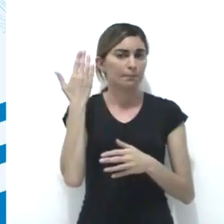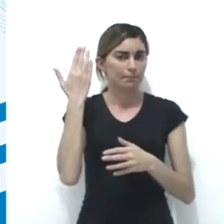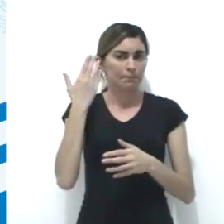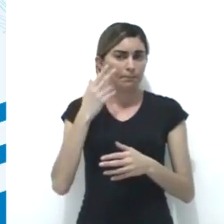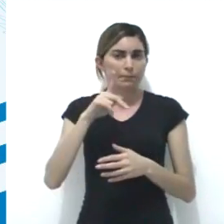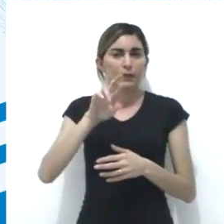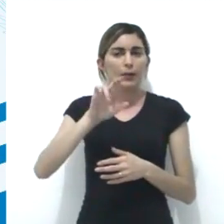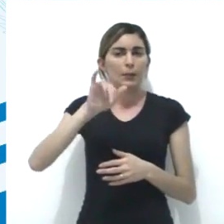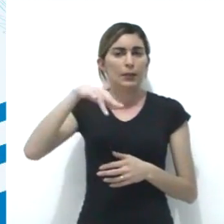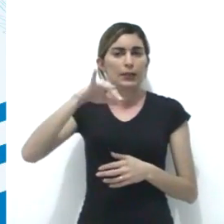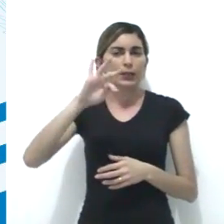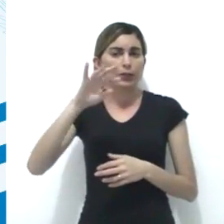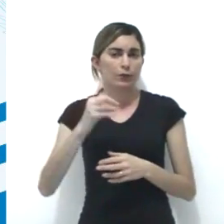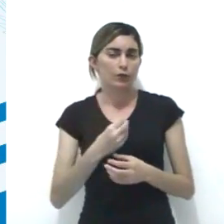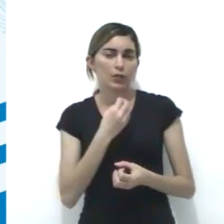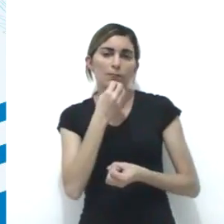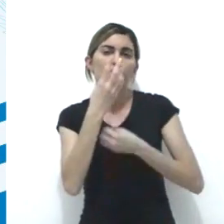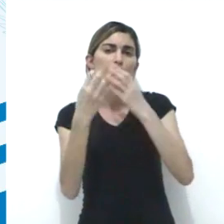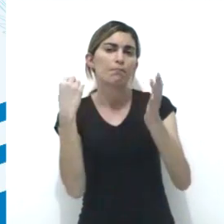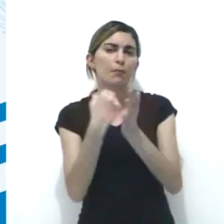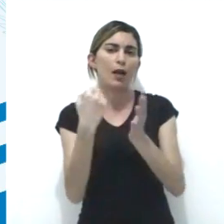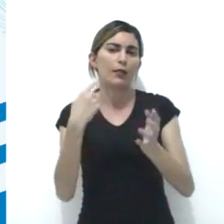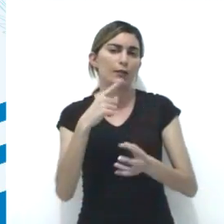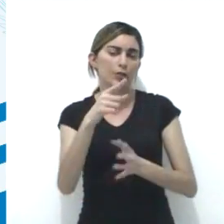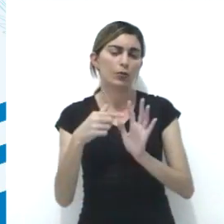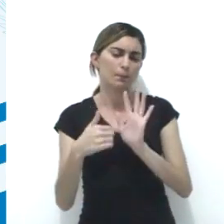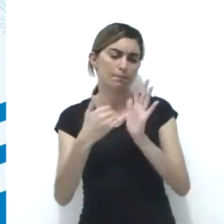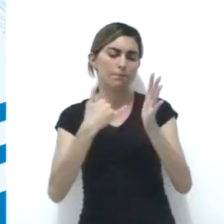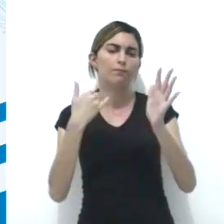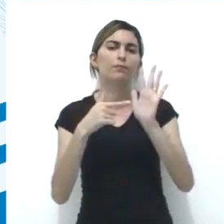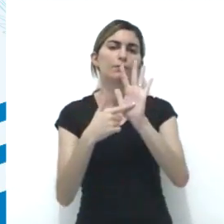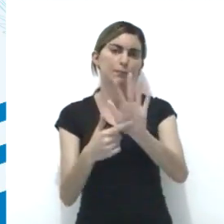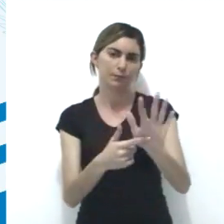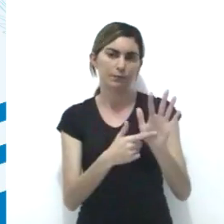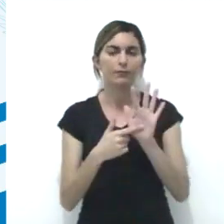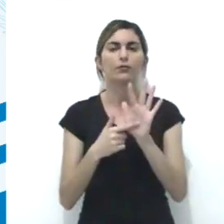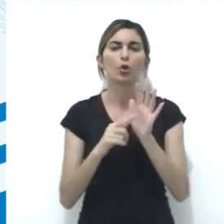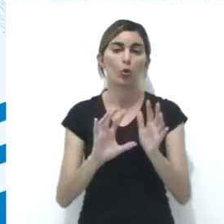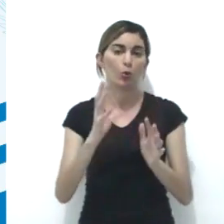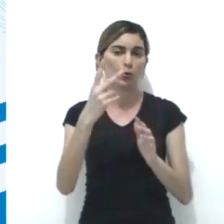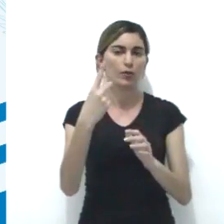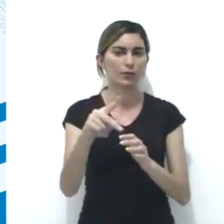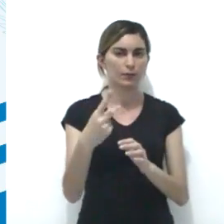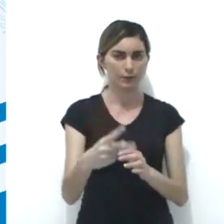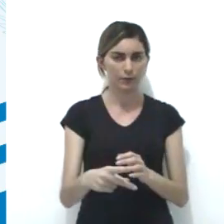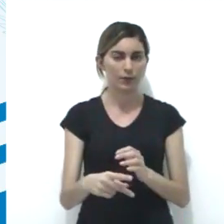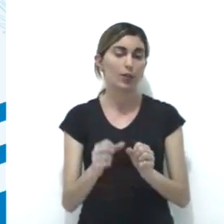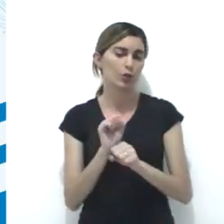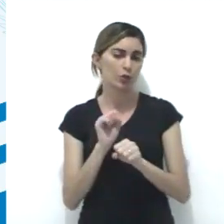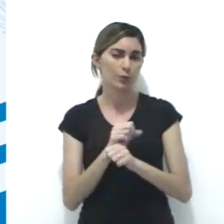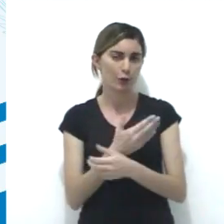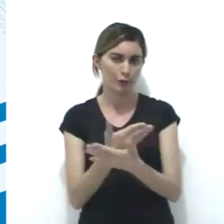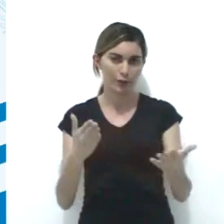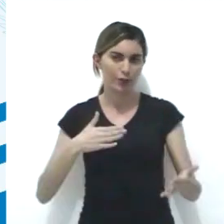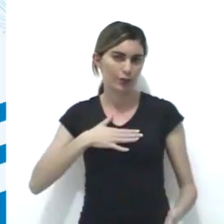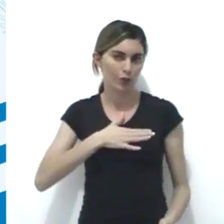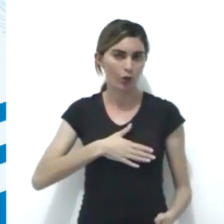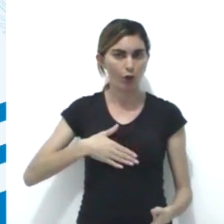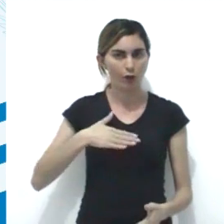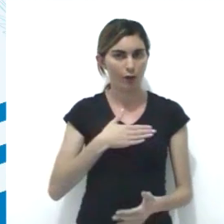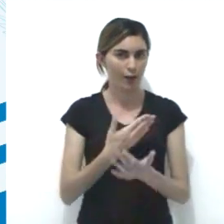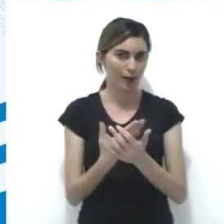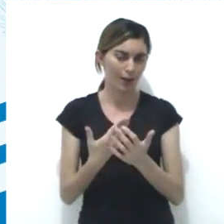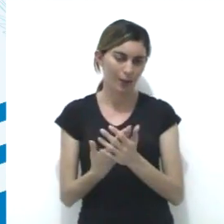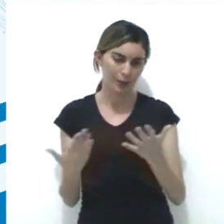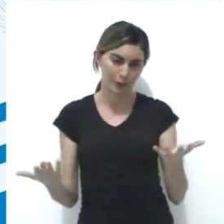o homem primitivo, você estará imprimindo sua marca e registrando aquilo que acontece com você. Espero que vocês